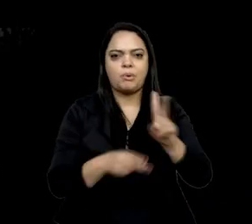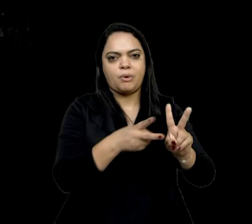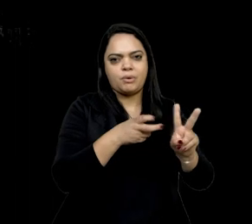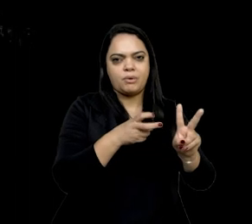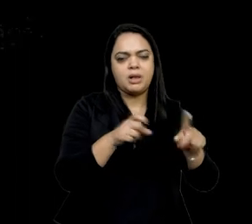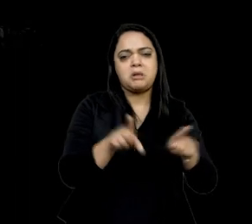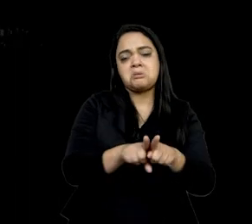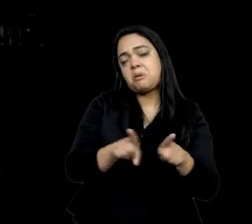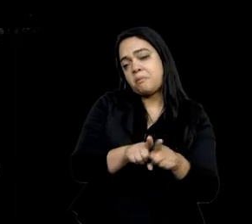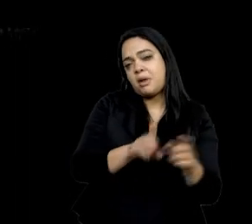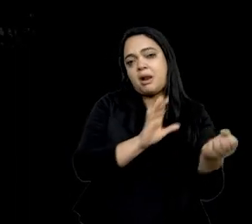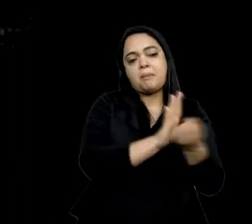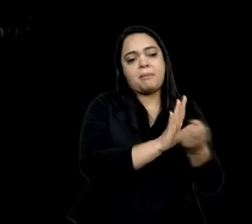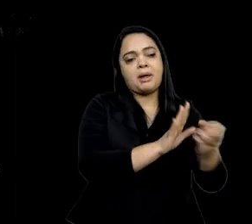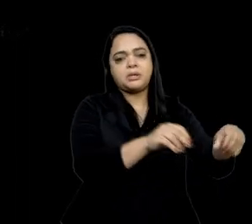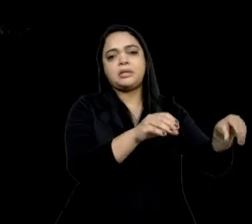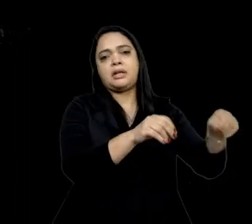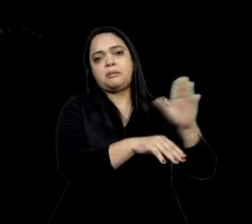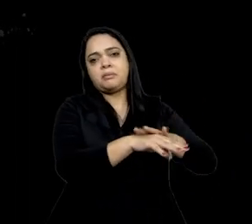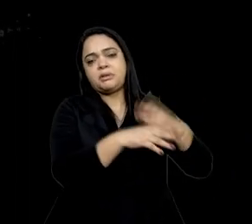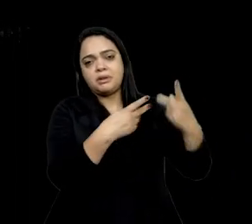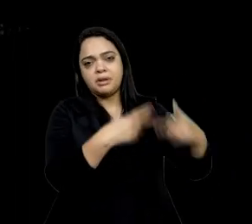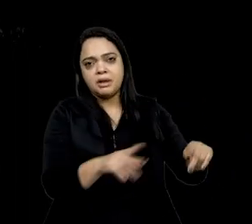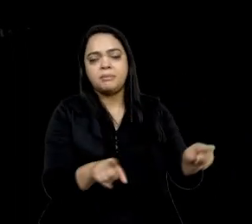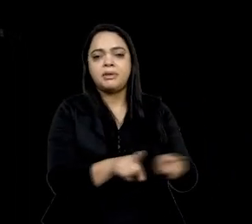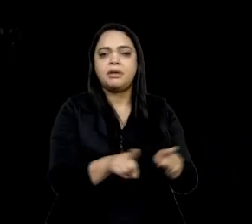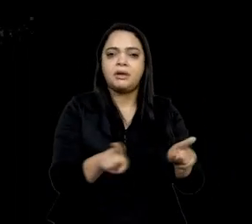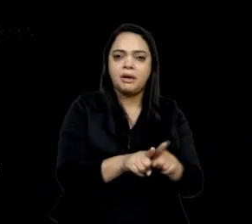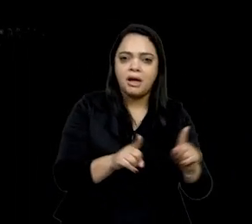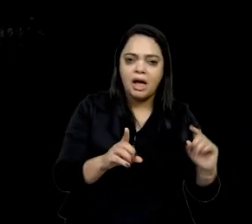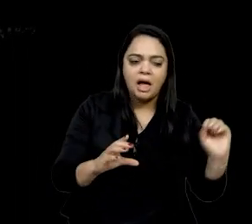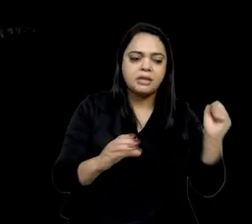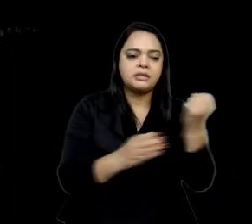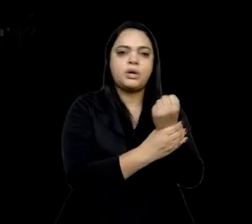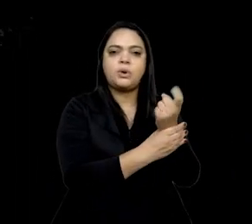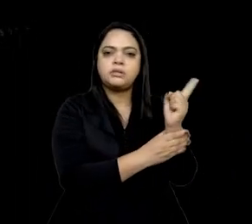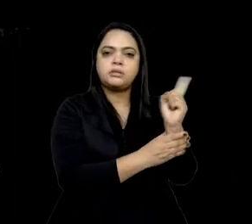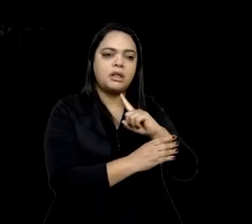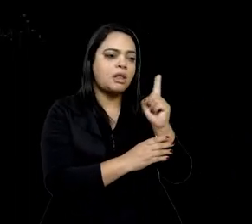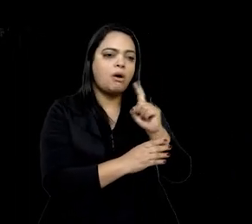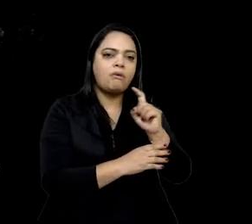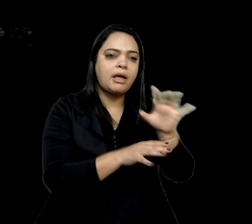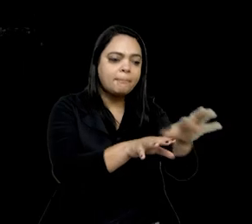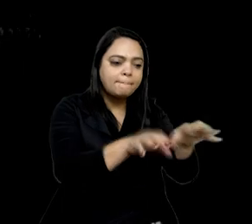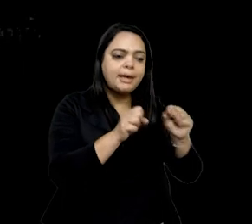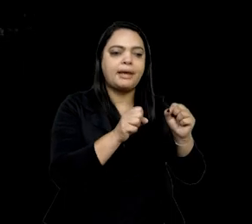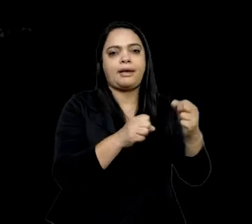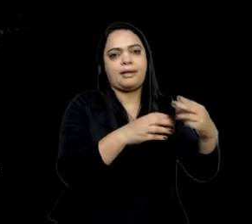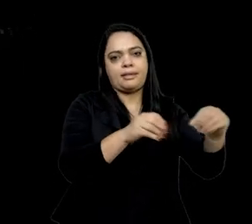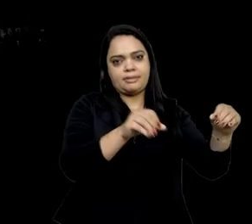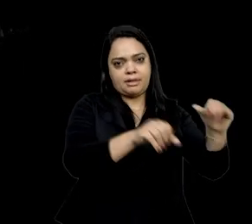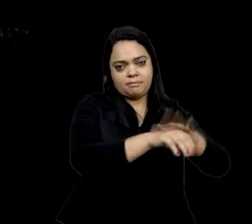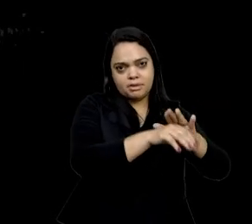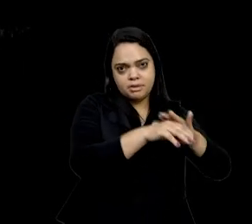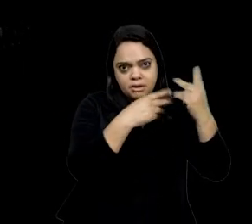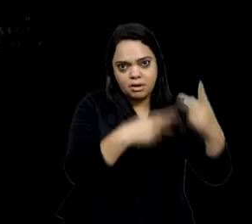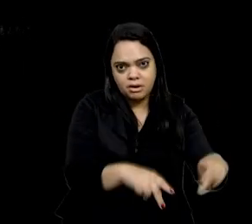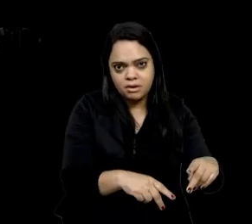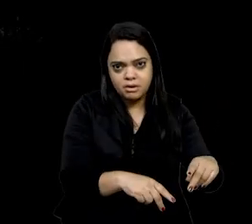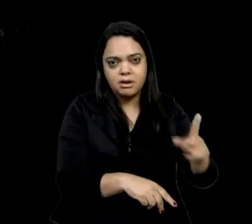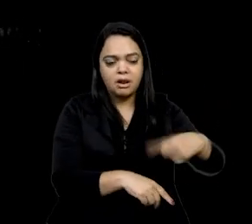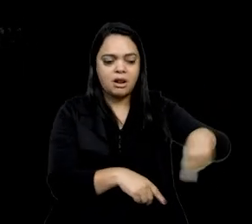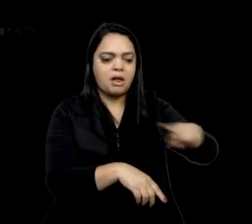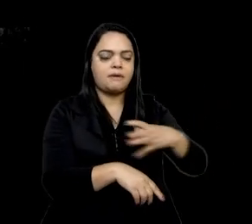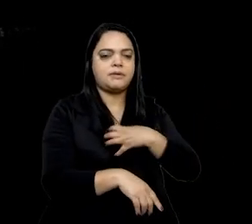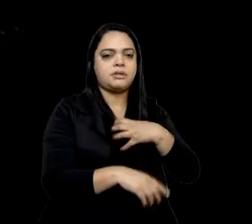terras, e não só a demarcação, mas assegurar que essas terras não sejam invadidas, hoje o que a gente vive é um momento em que